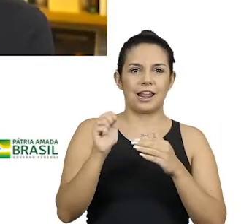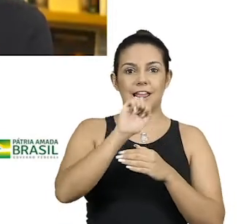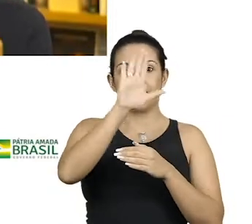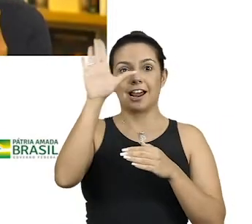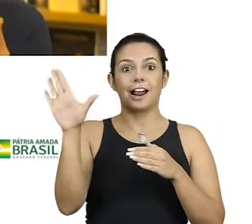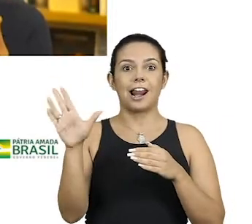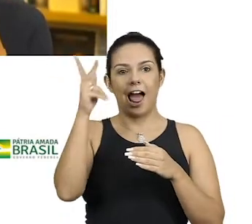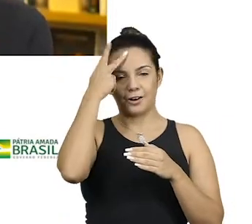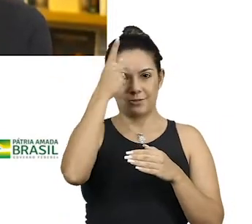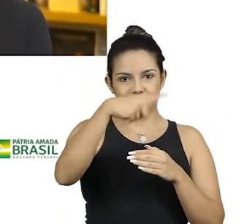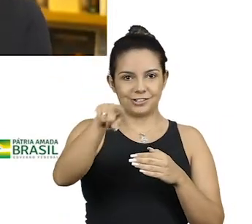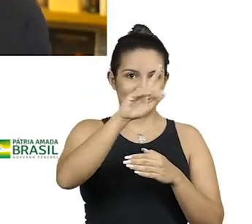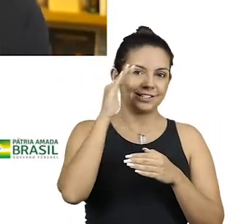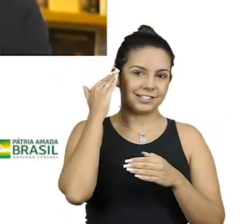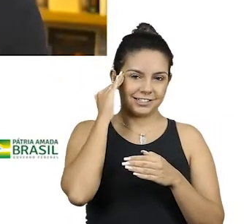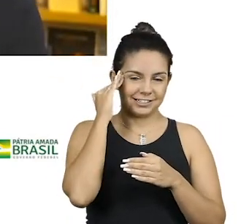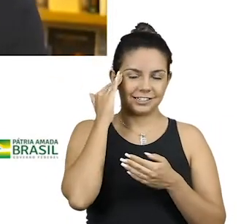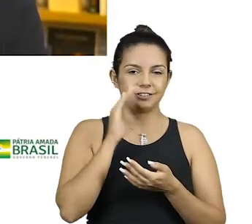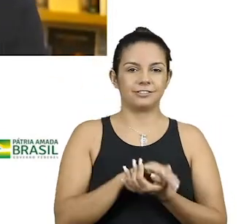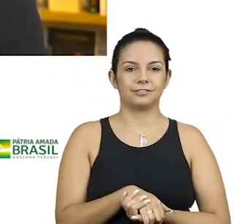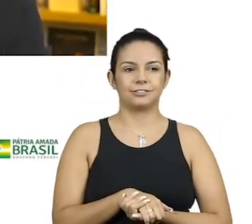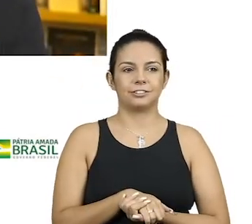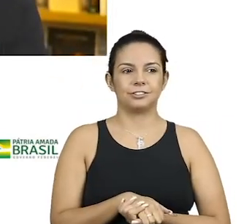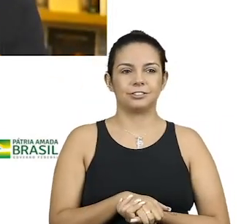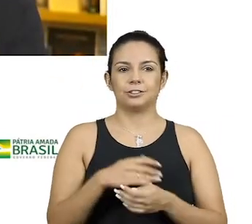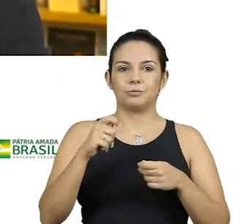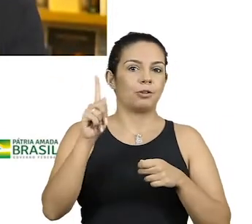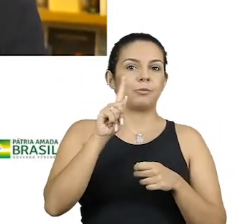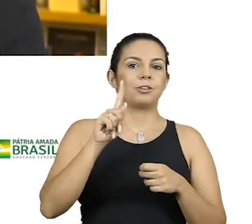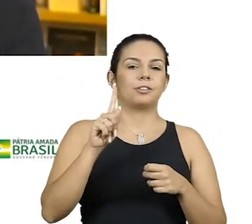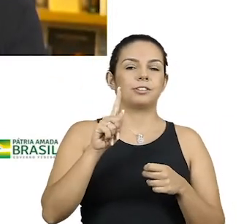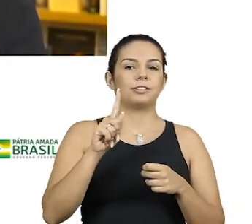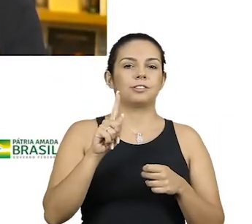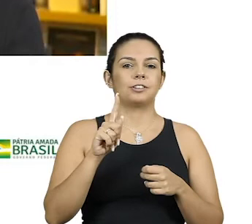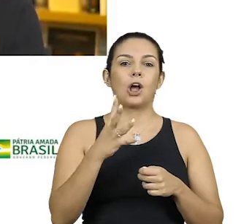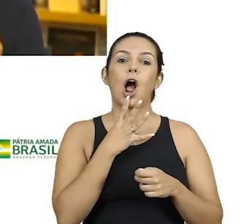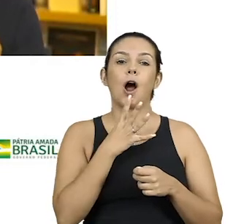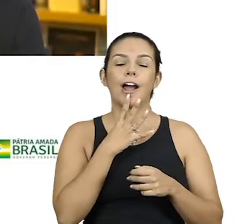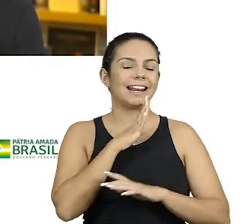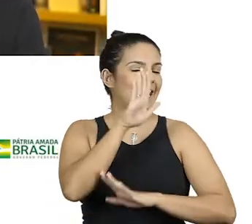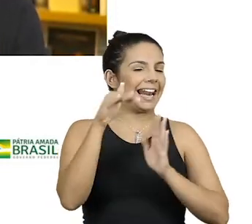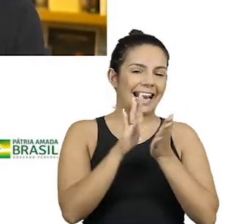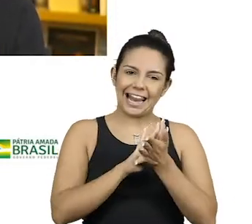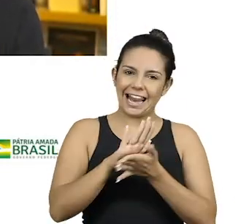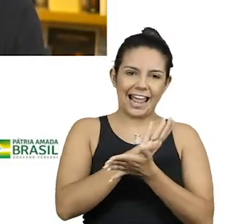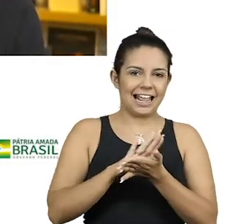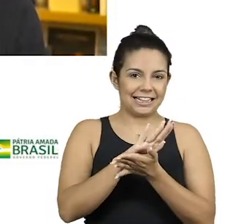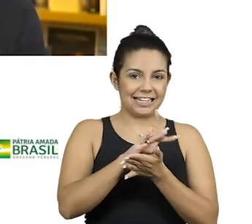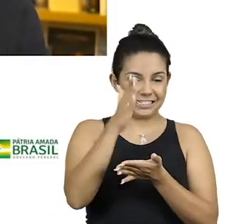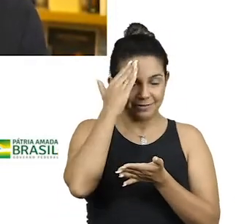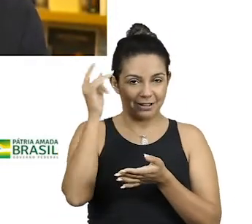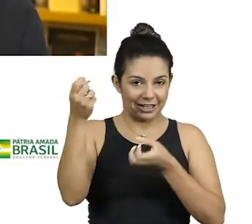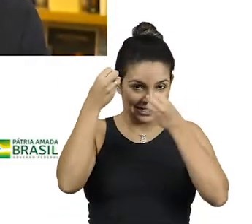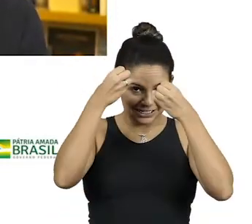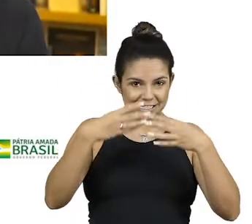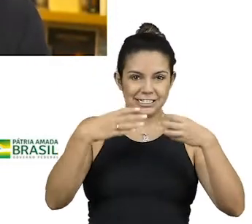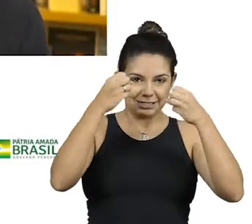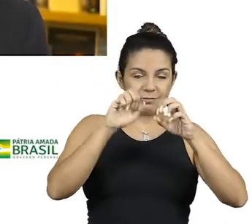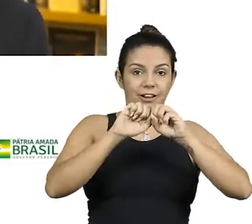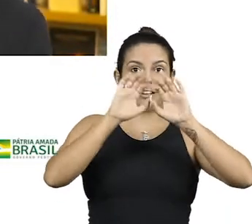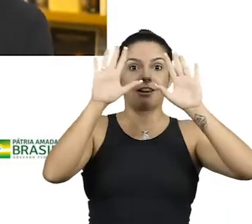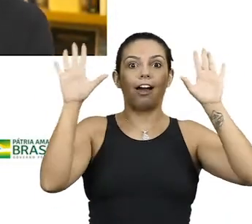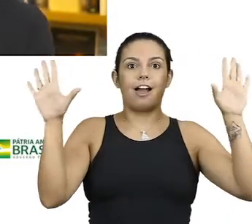qualquer um, você não precisa ser minimamente conhecedor de nada de Guimarães Rosa para Antônio Cândido falando te